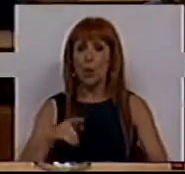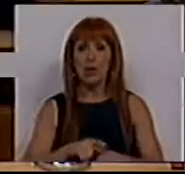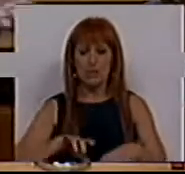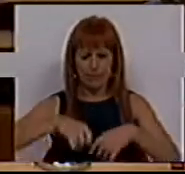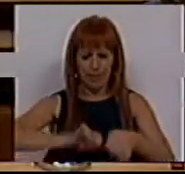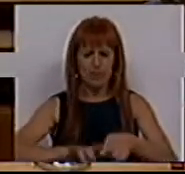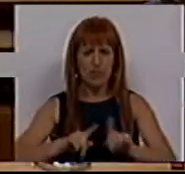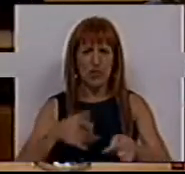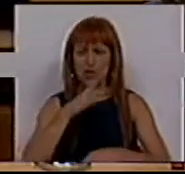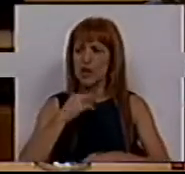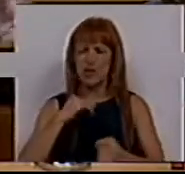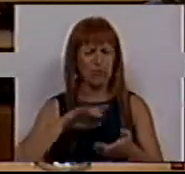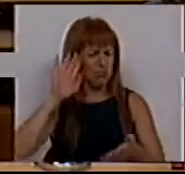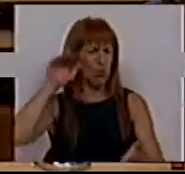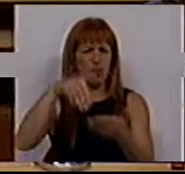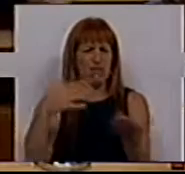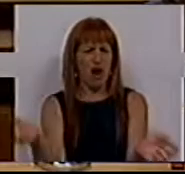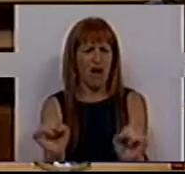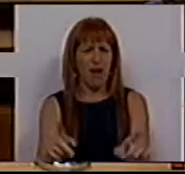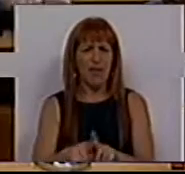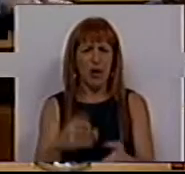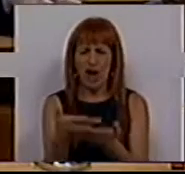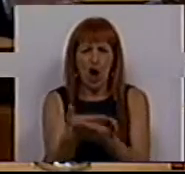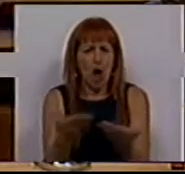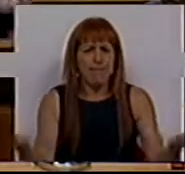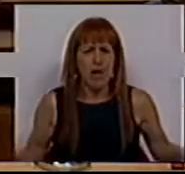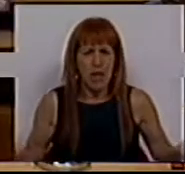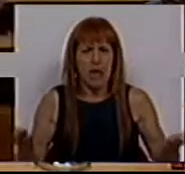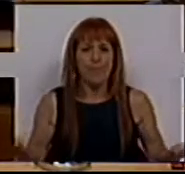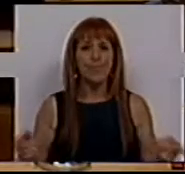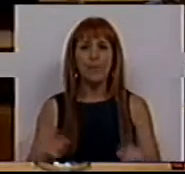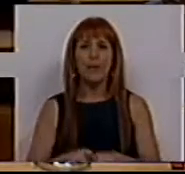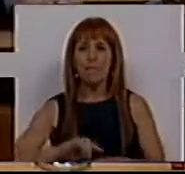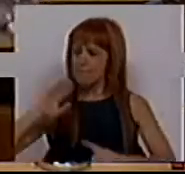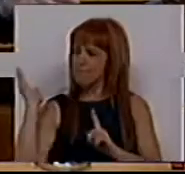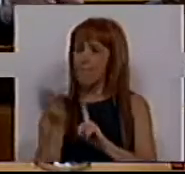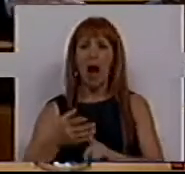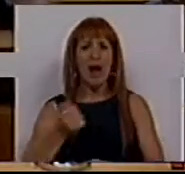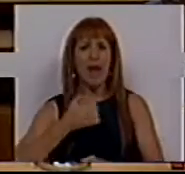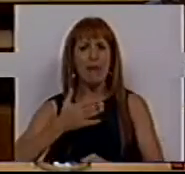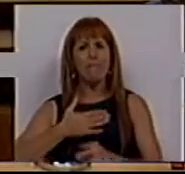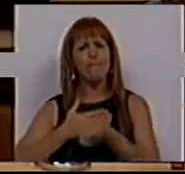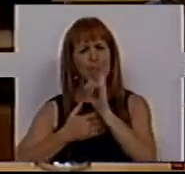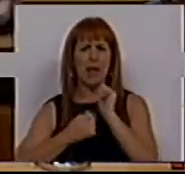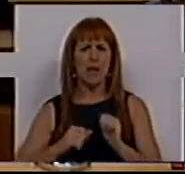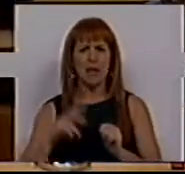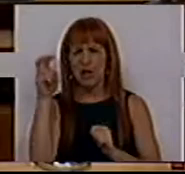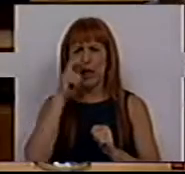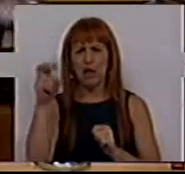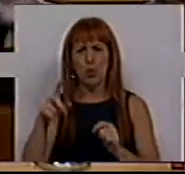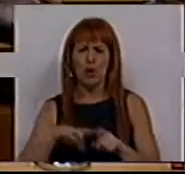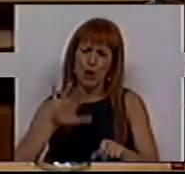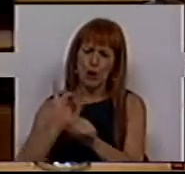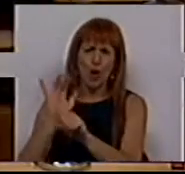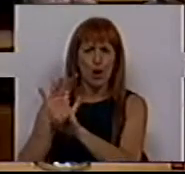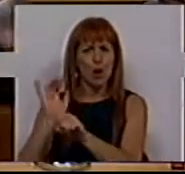deu cabo dela, diz que ela é inconsequente do ponto de vista da economia e, portanto, vai penalizar as empresas energéticas